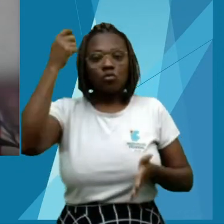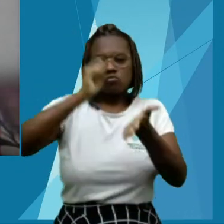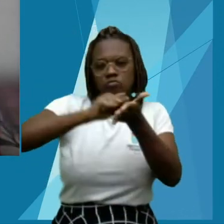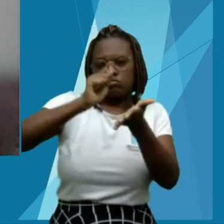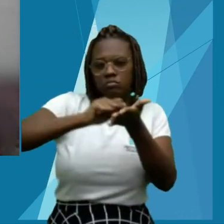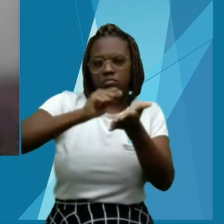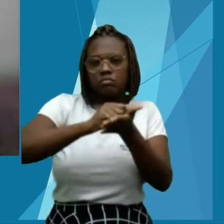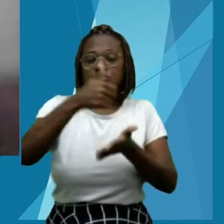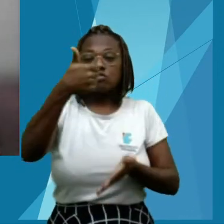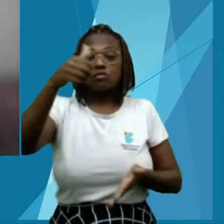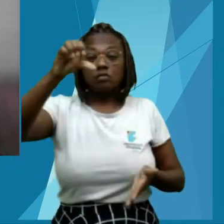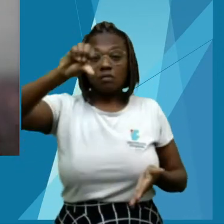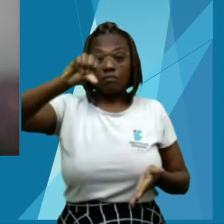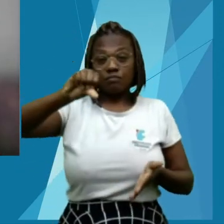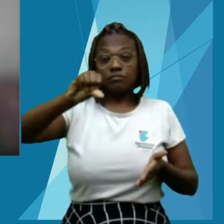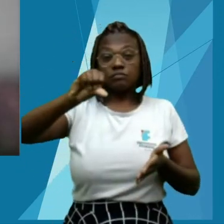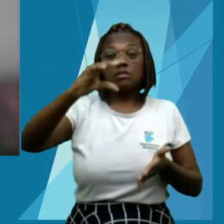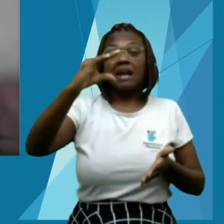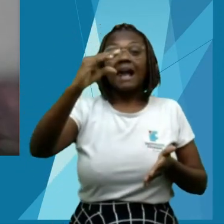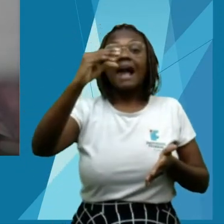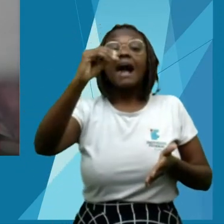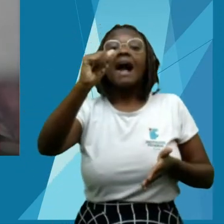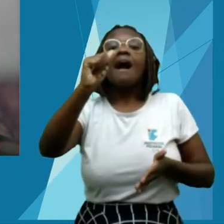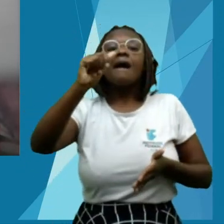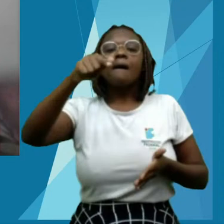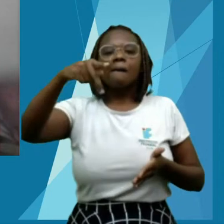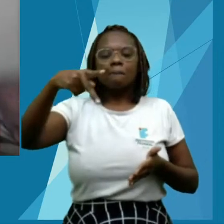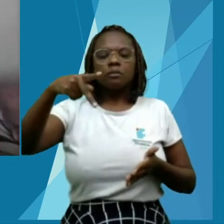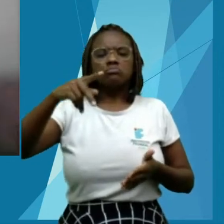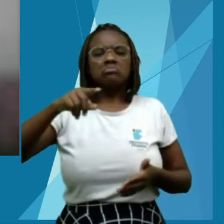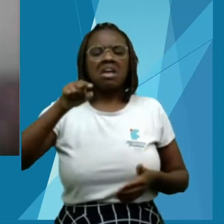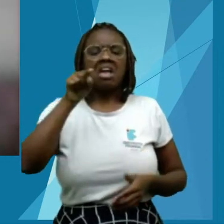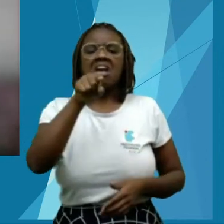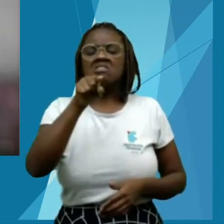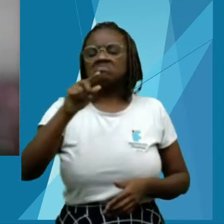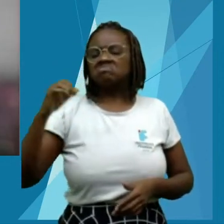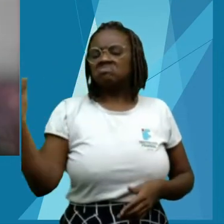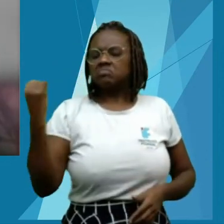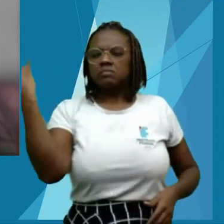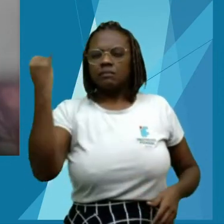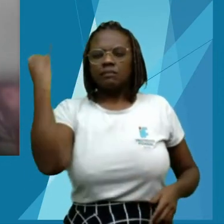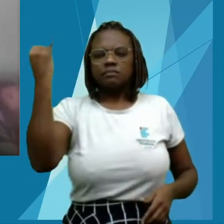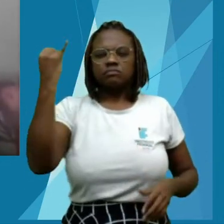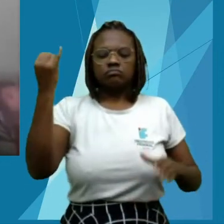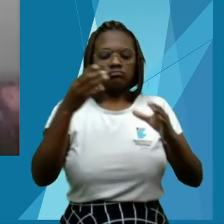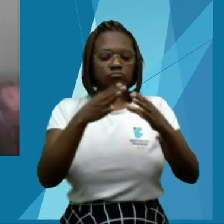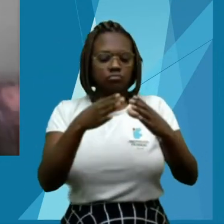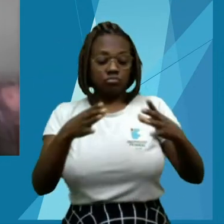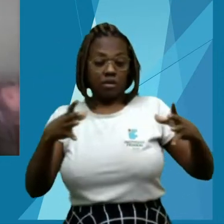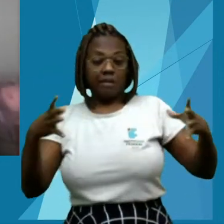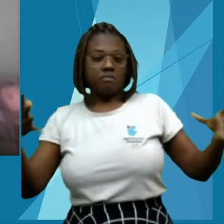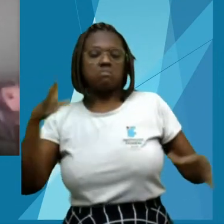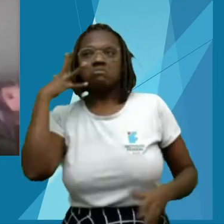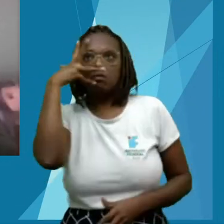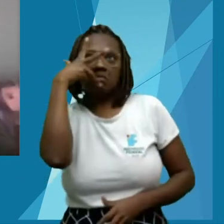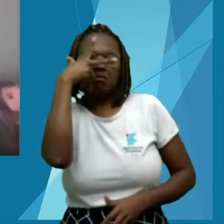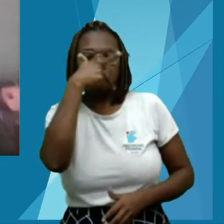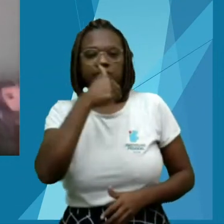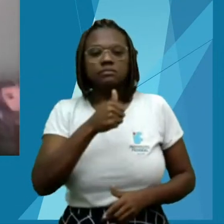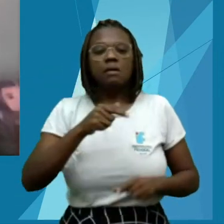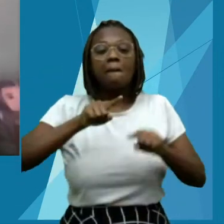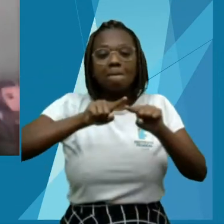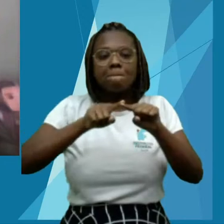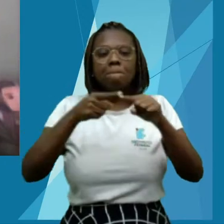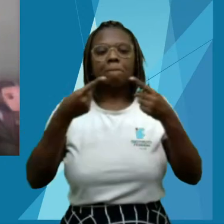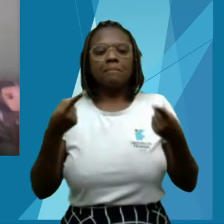19 capítulos. Ela não é só importante pelo seu tamanho e pela sua beleza, mas